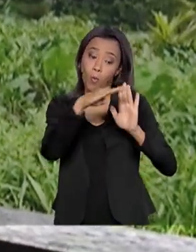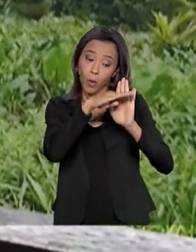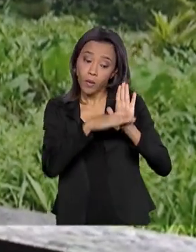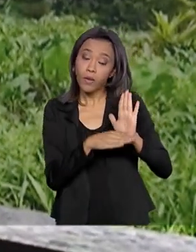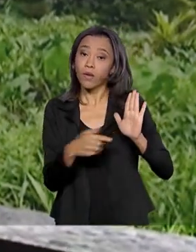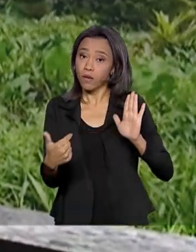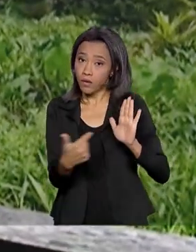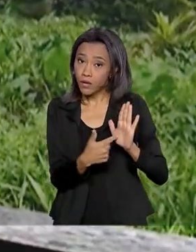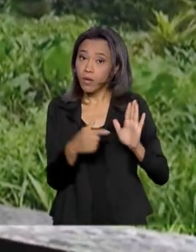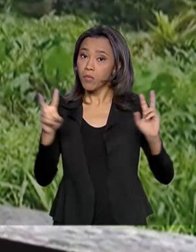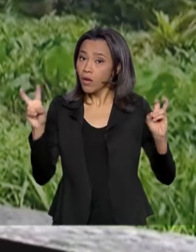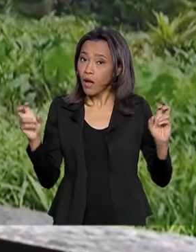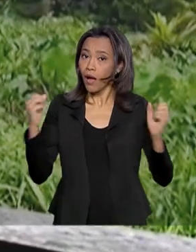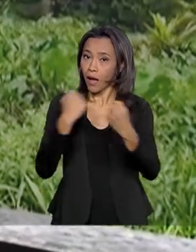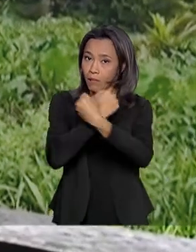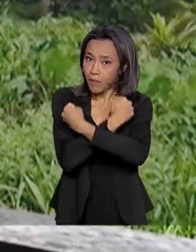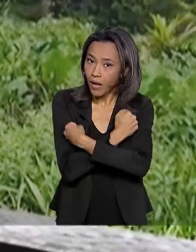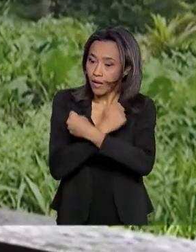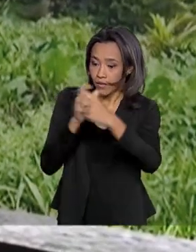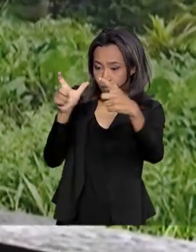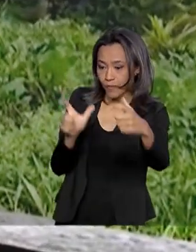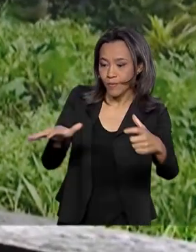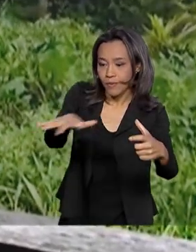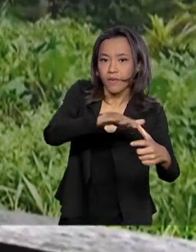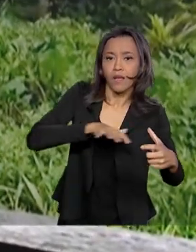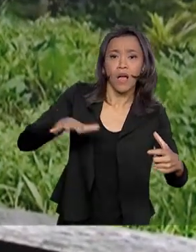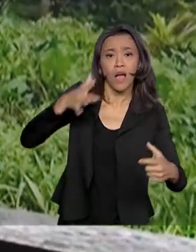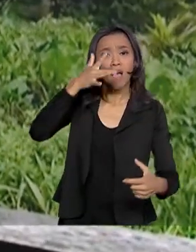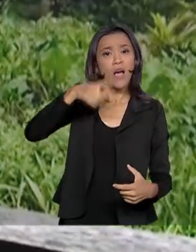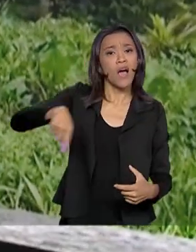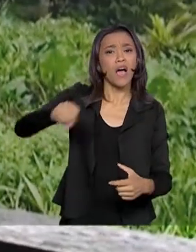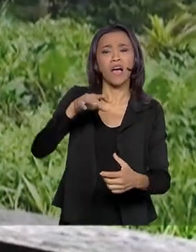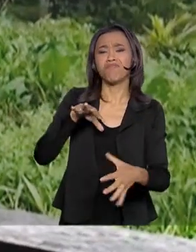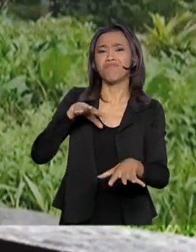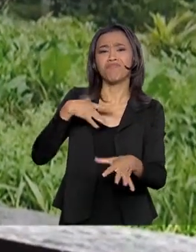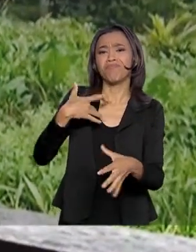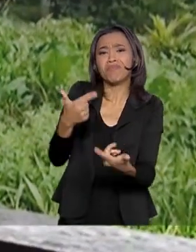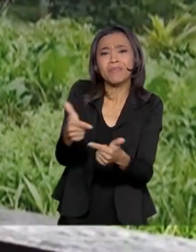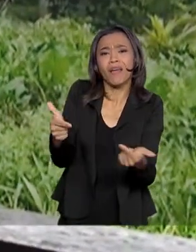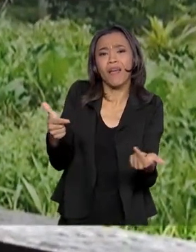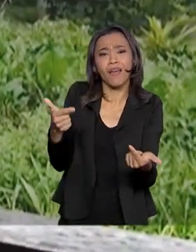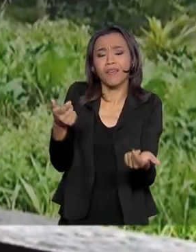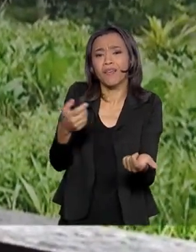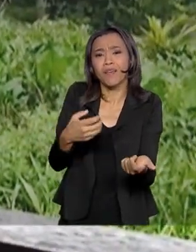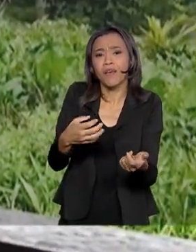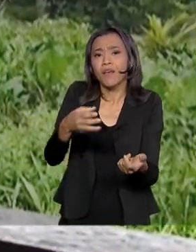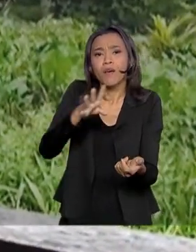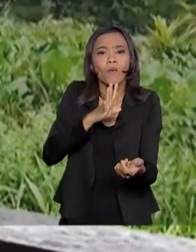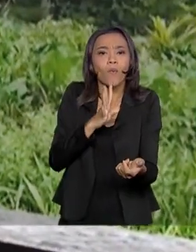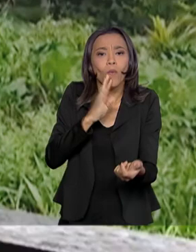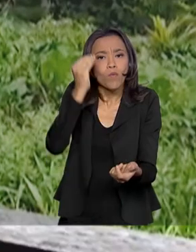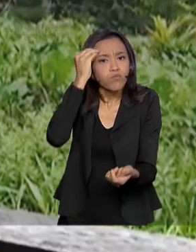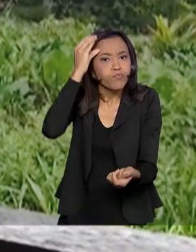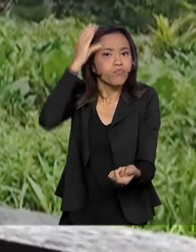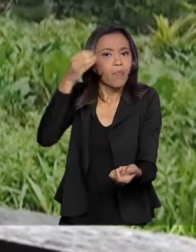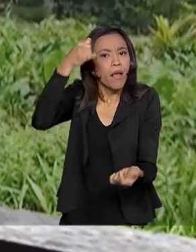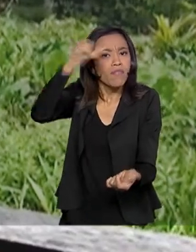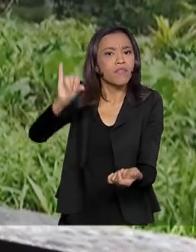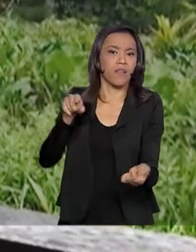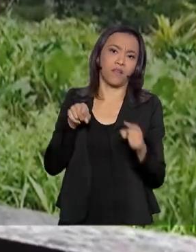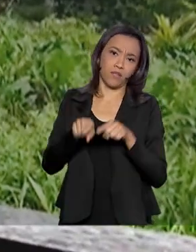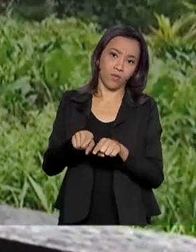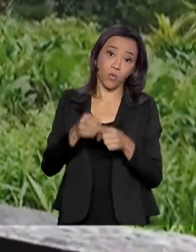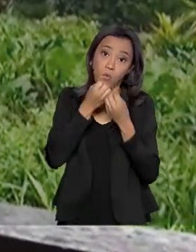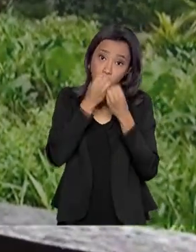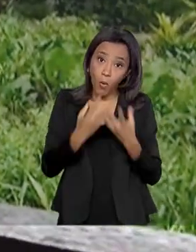risco é maior e as famílias não têm informação para evitar esse tipo de situação. O bom é